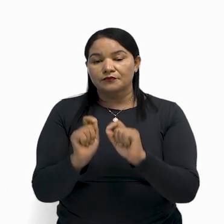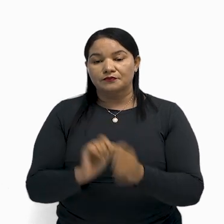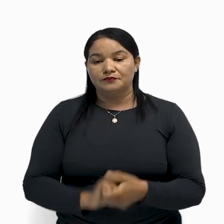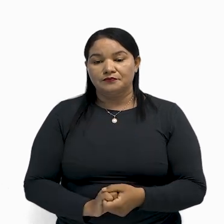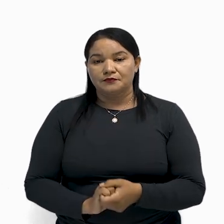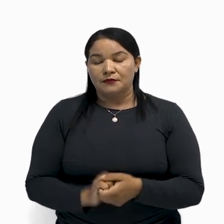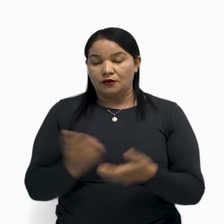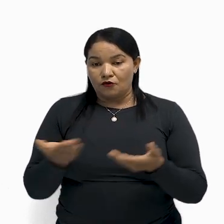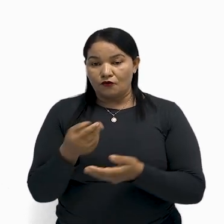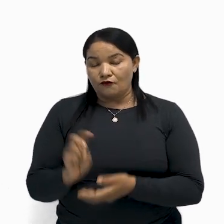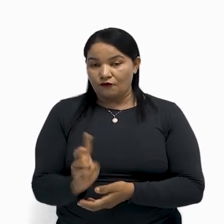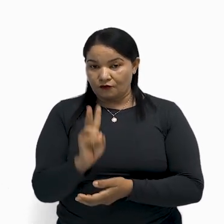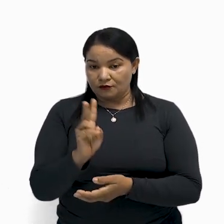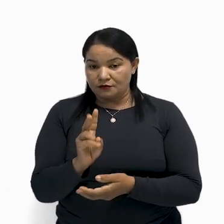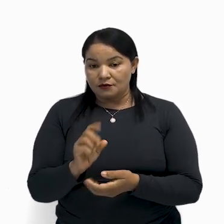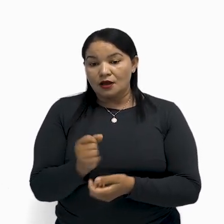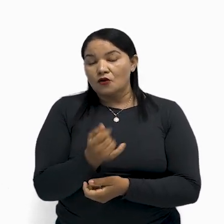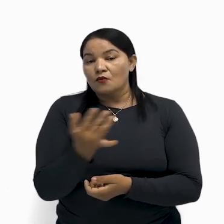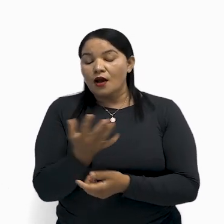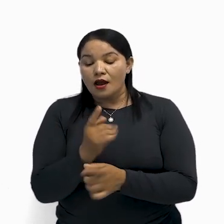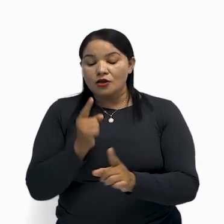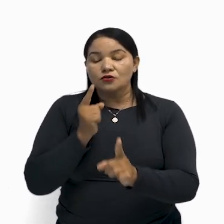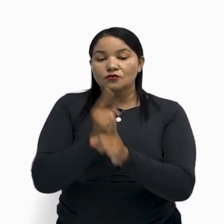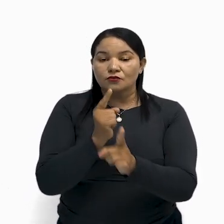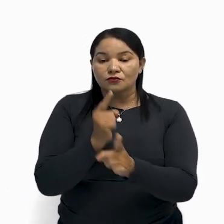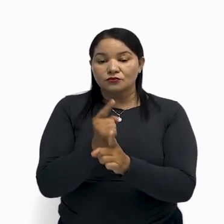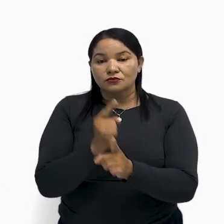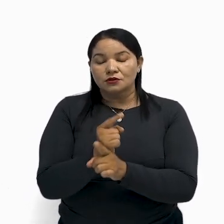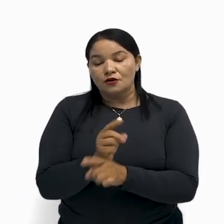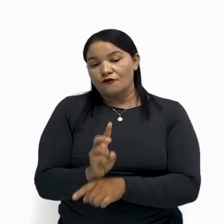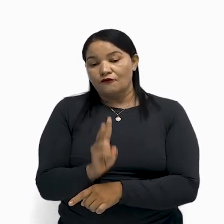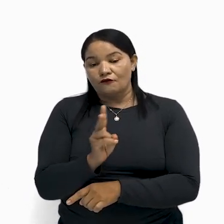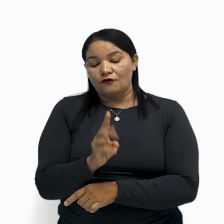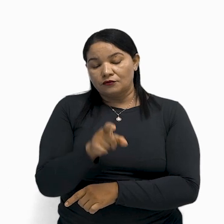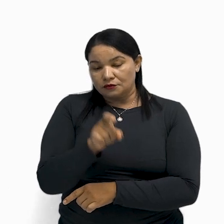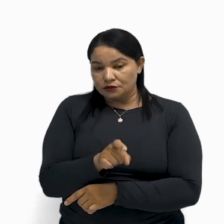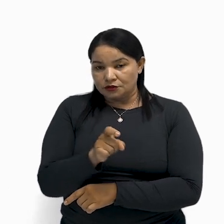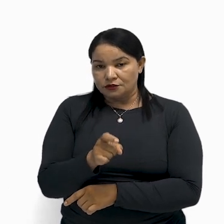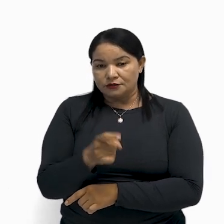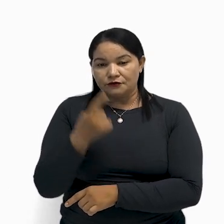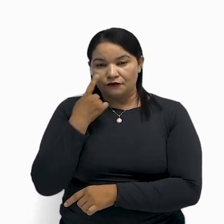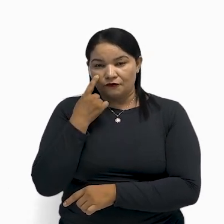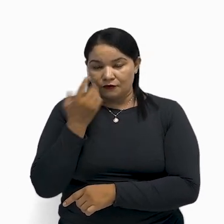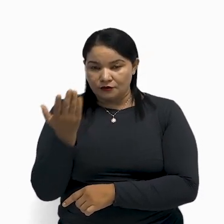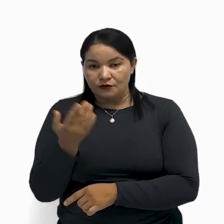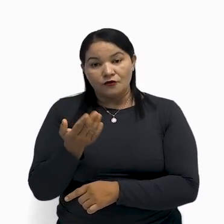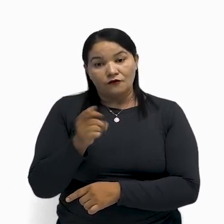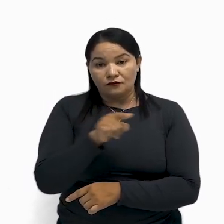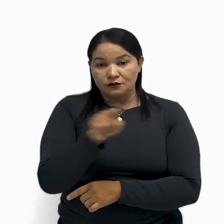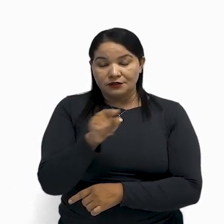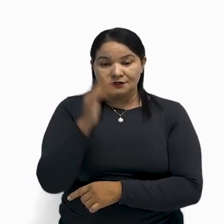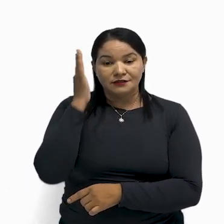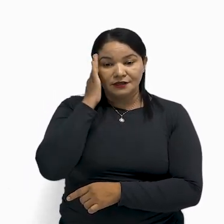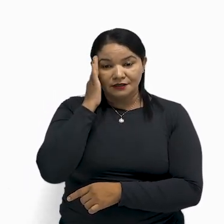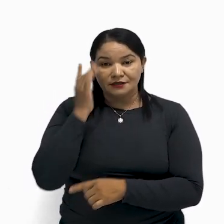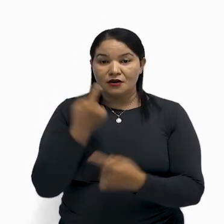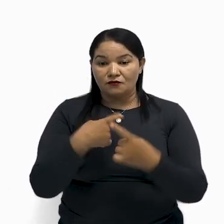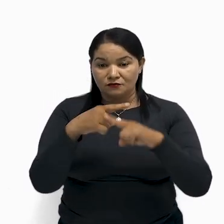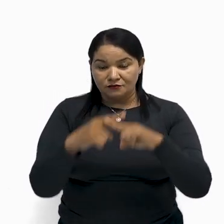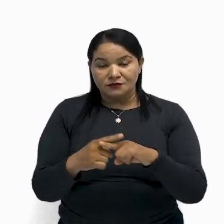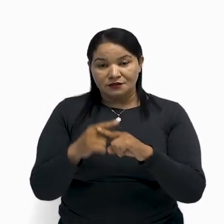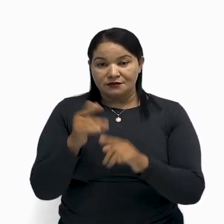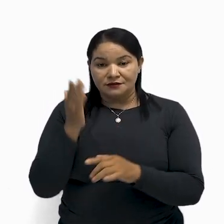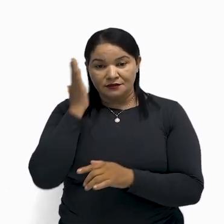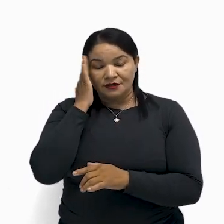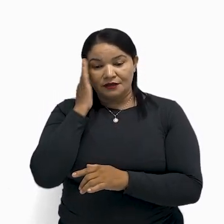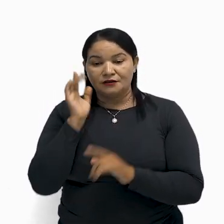foram dados, para encontrar o quarto valor. Então, vamos lá. Como é a proporção, você já sabe como é que resolve uma proporção, né,